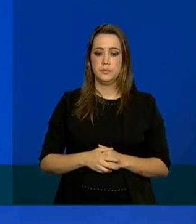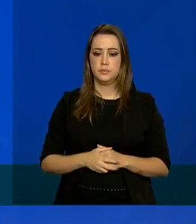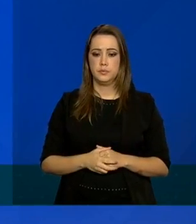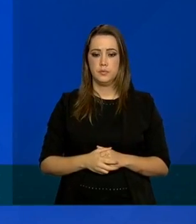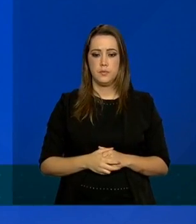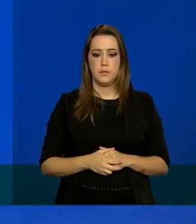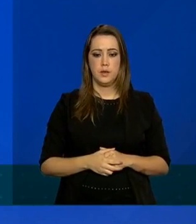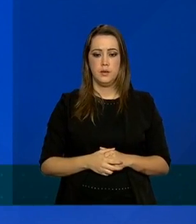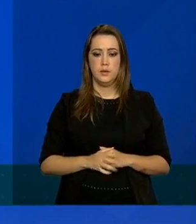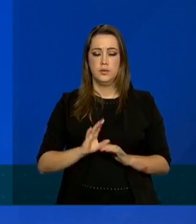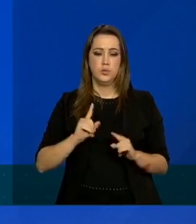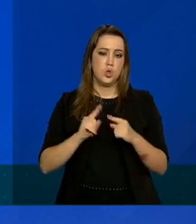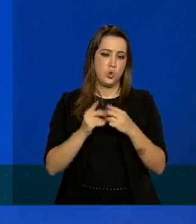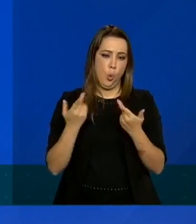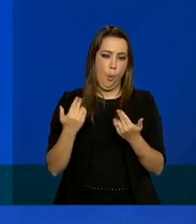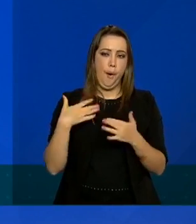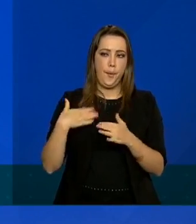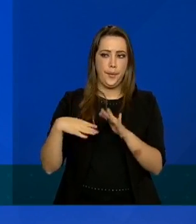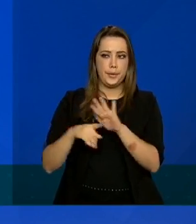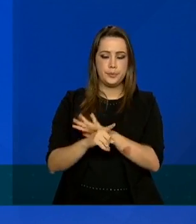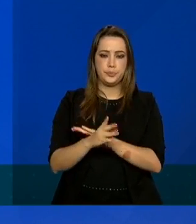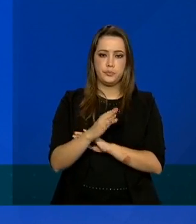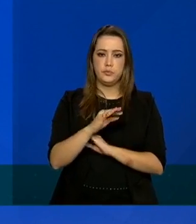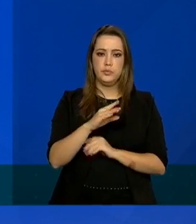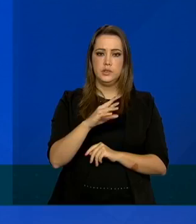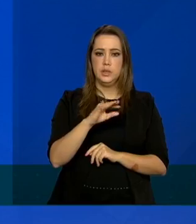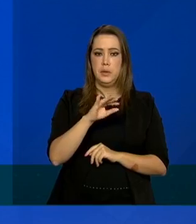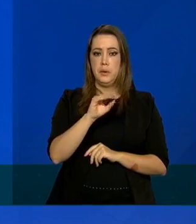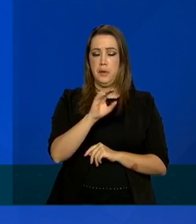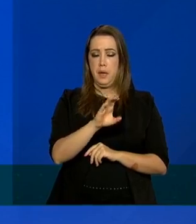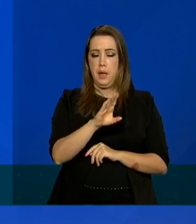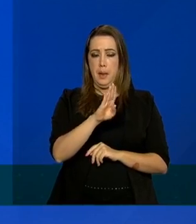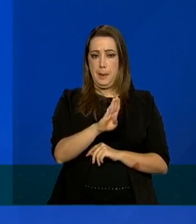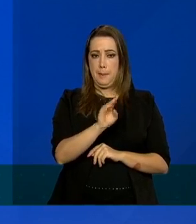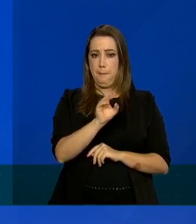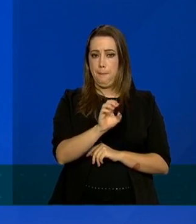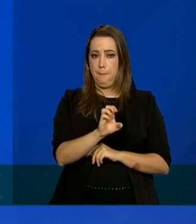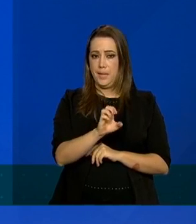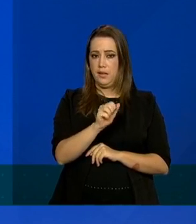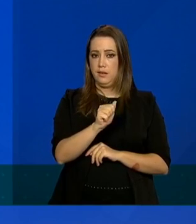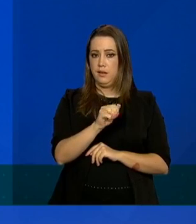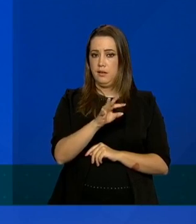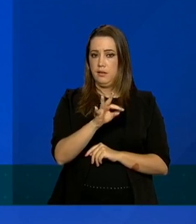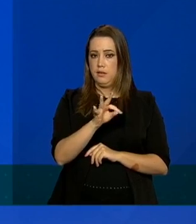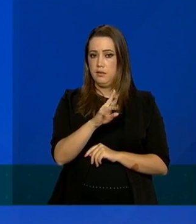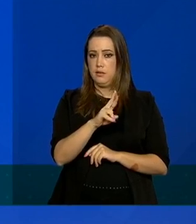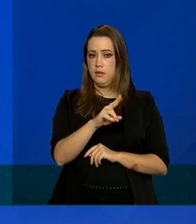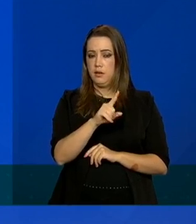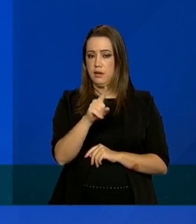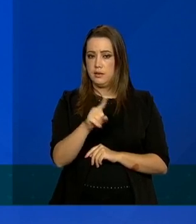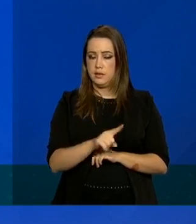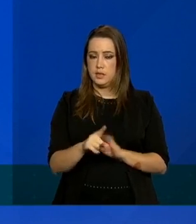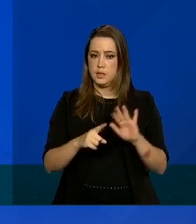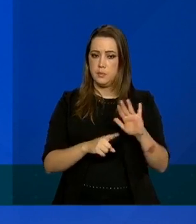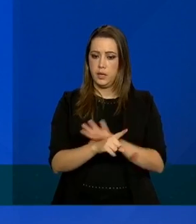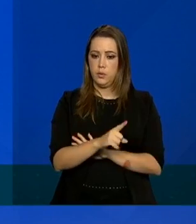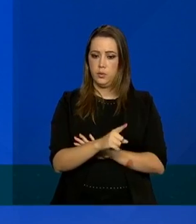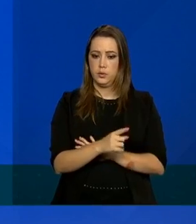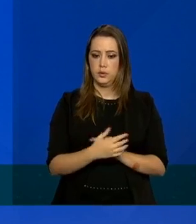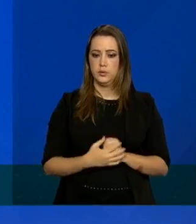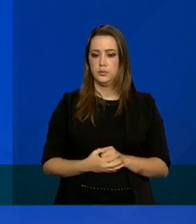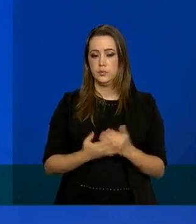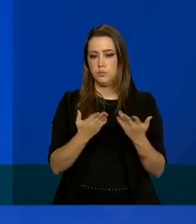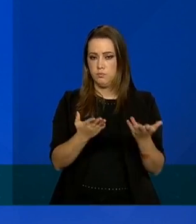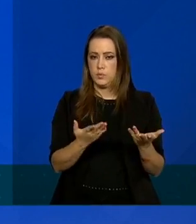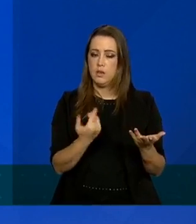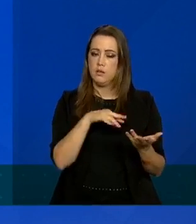nessa mesma linha a Beatriz Jucado é o país pergunta faz uma pergunta e enfim eu vou ler e o secretário